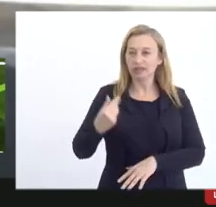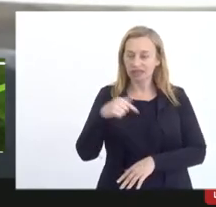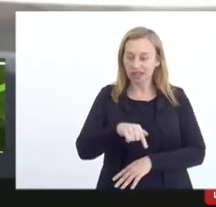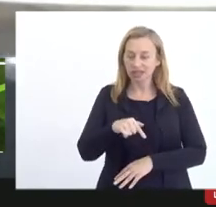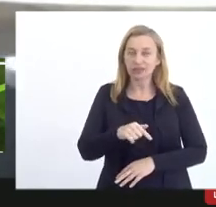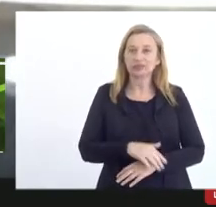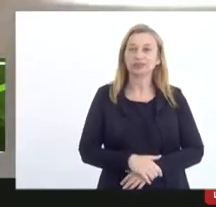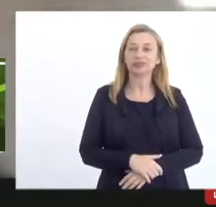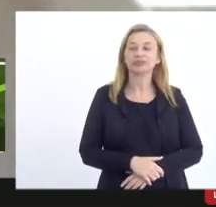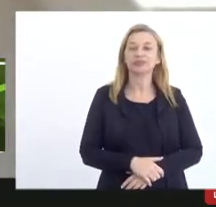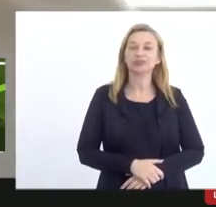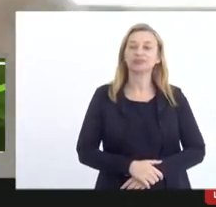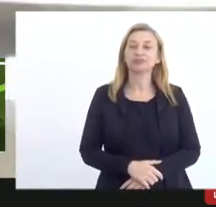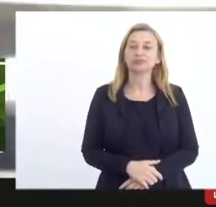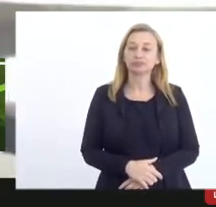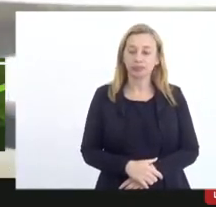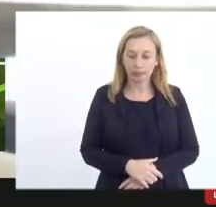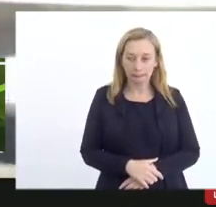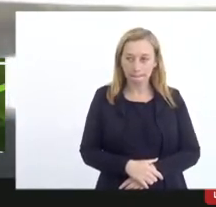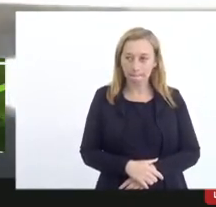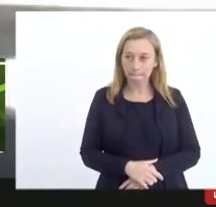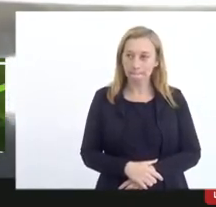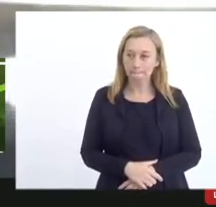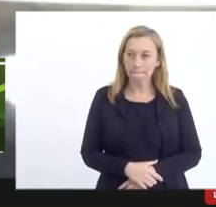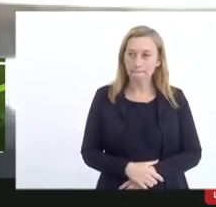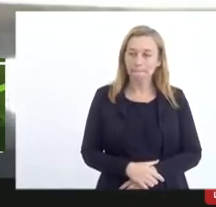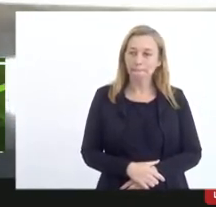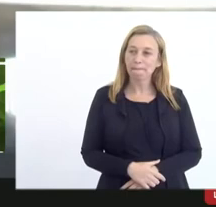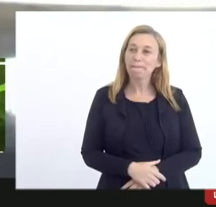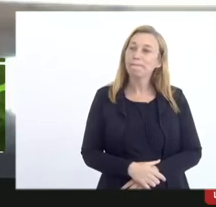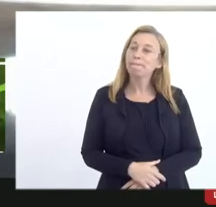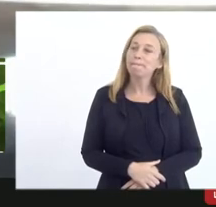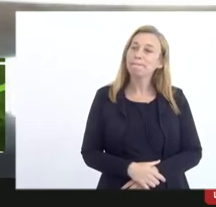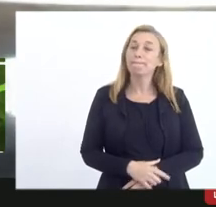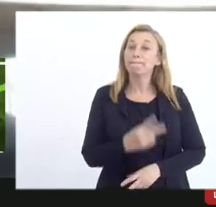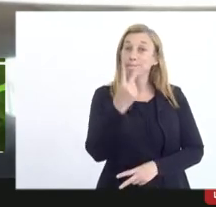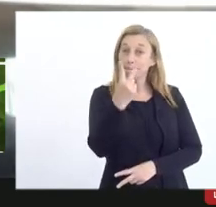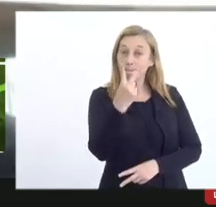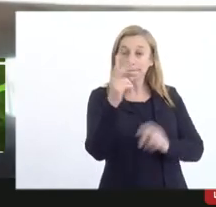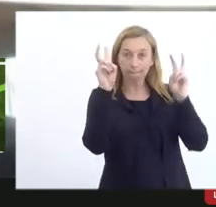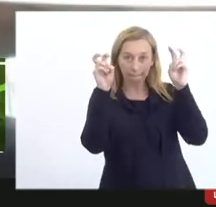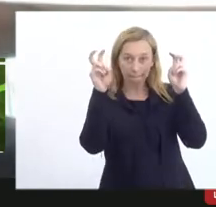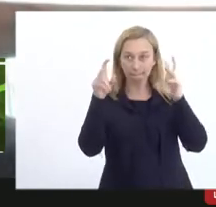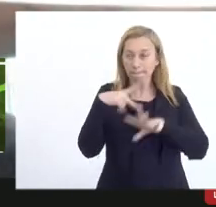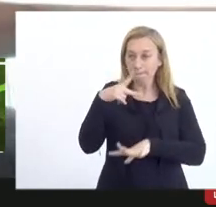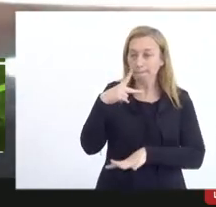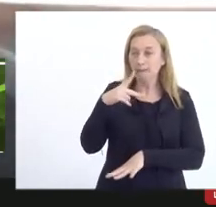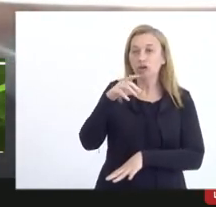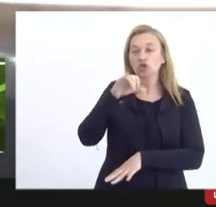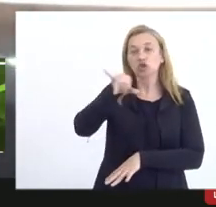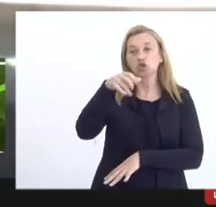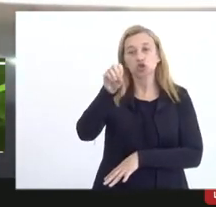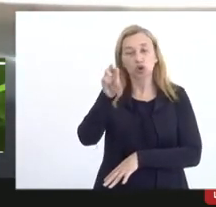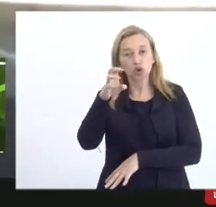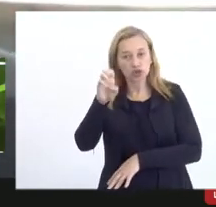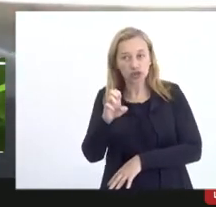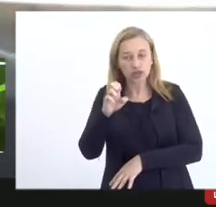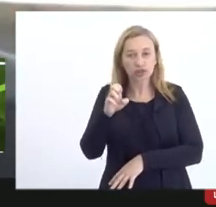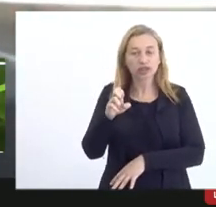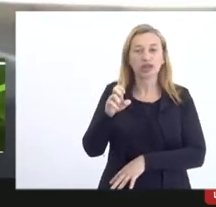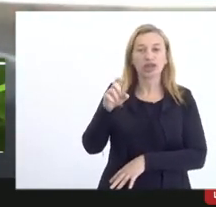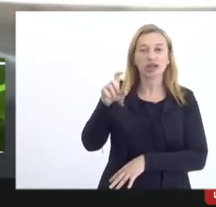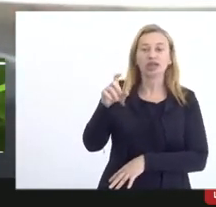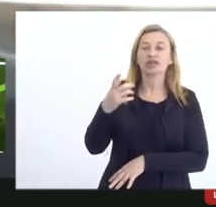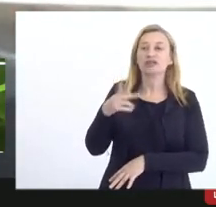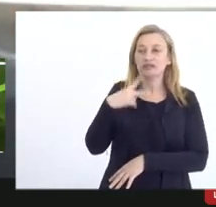nível mesmo alto nível técnico queria só passar por duas questões uma que o Jorge Eduardo falou primeiro que a fala dele me contemplou muito